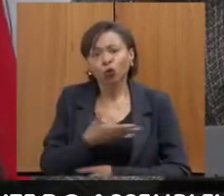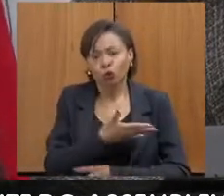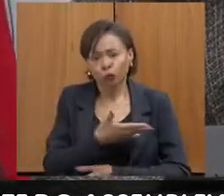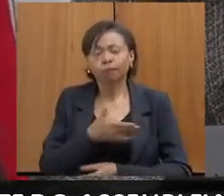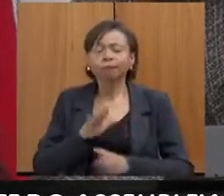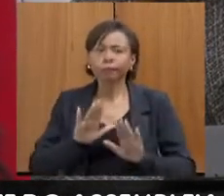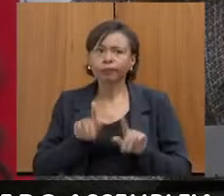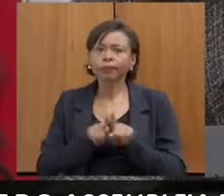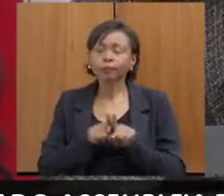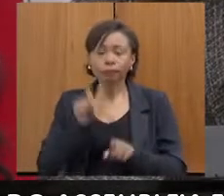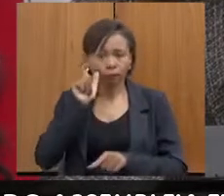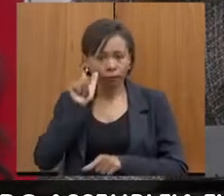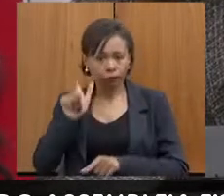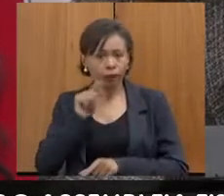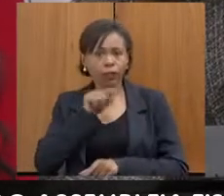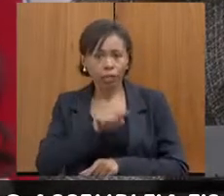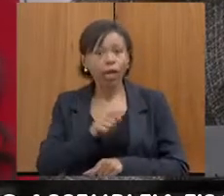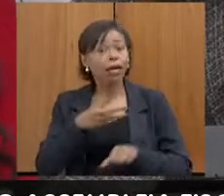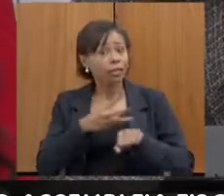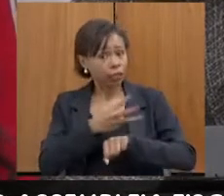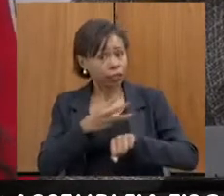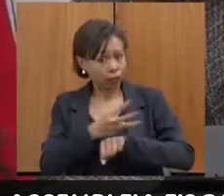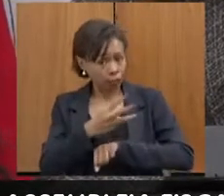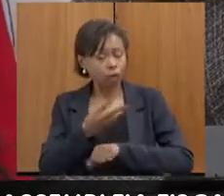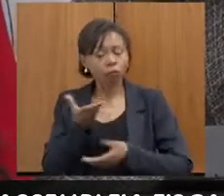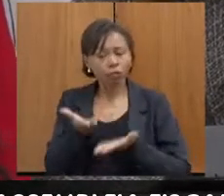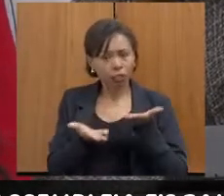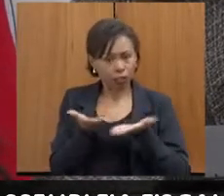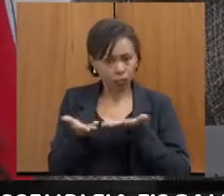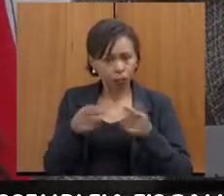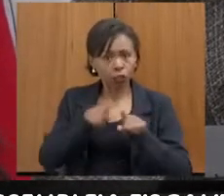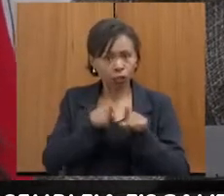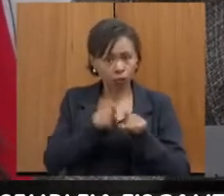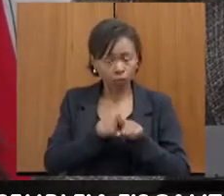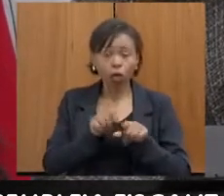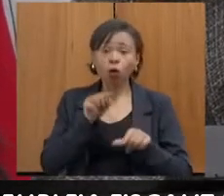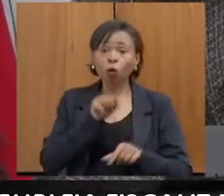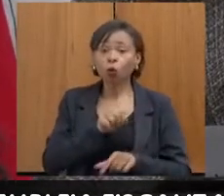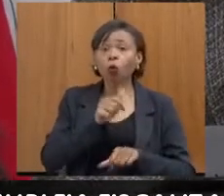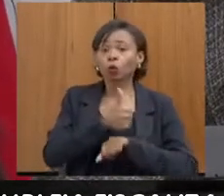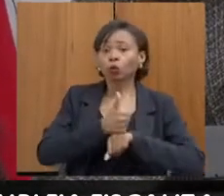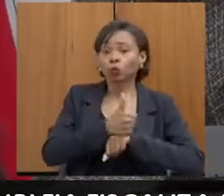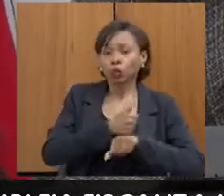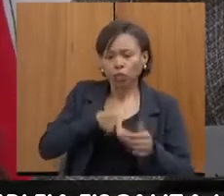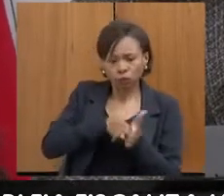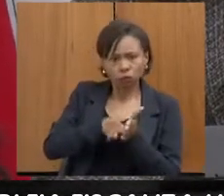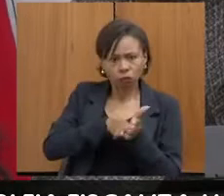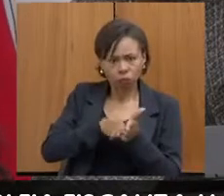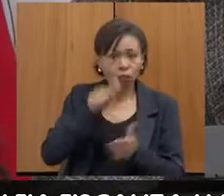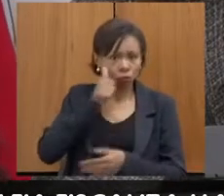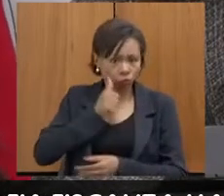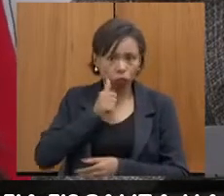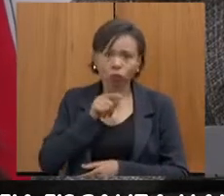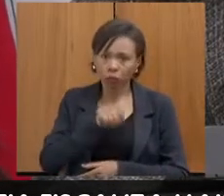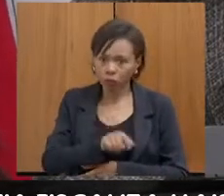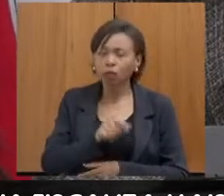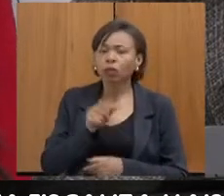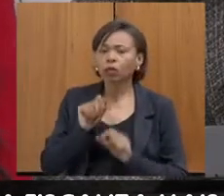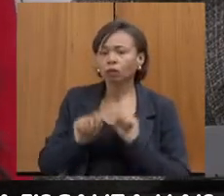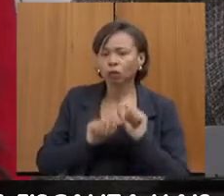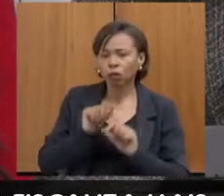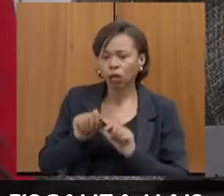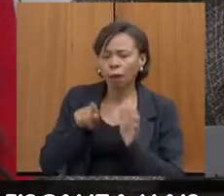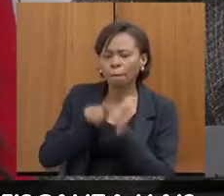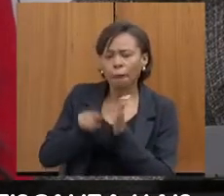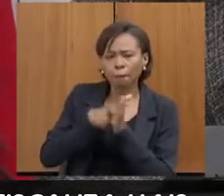interessante, nós também temos atendimento lá pelo WhatsApp, que é direto com as investigadoras, que elas fazem essas dúvidas, para fazer esse acolhimento também